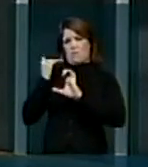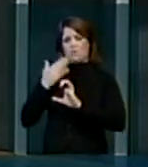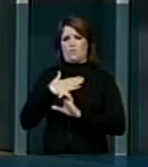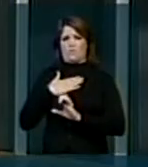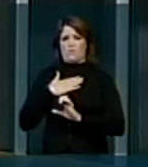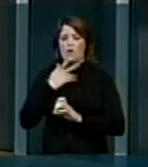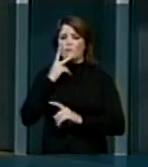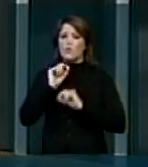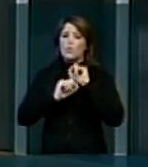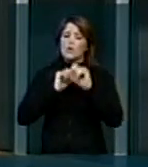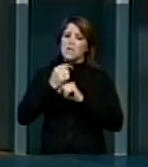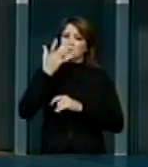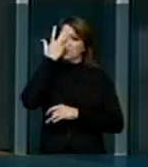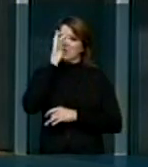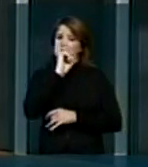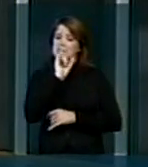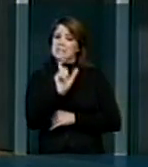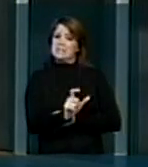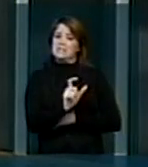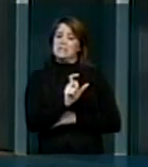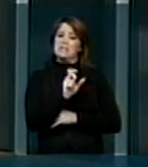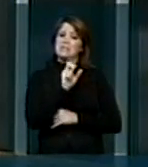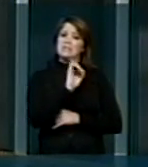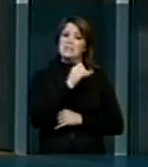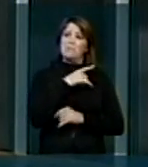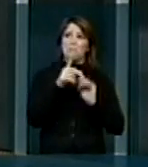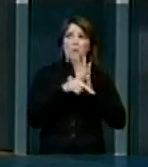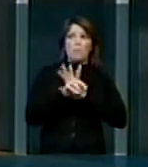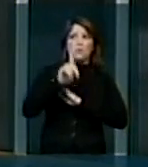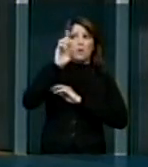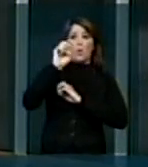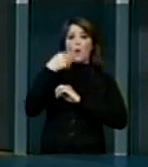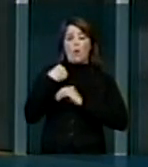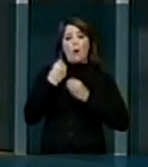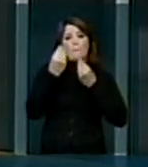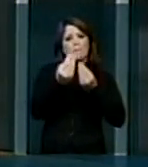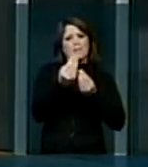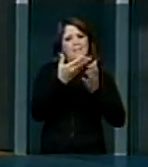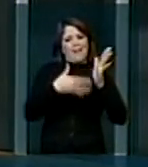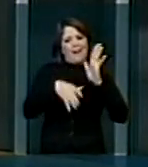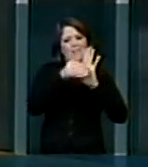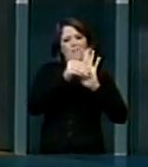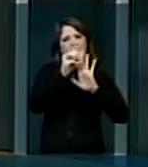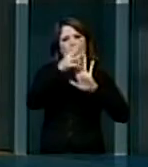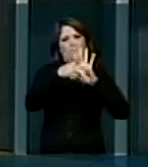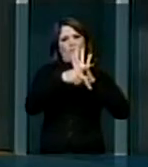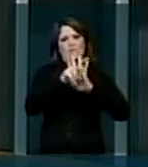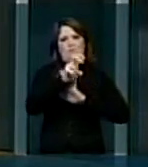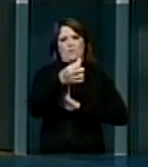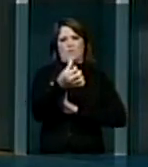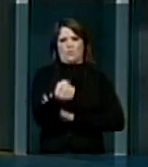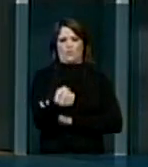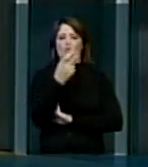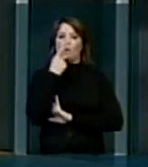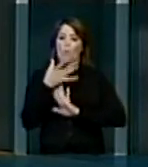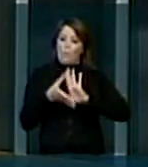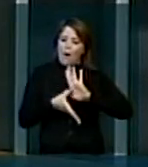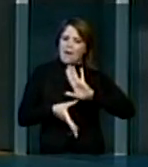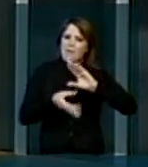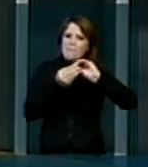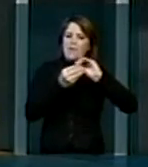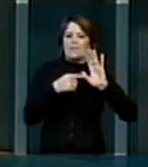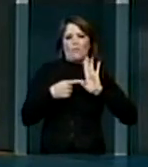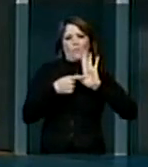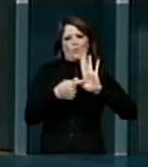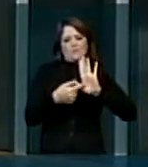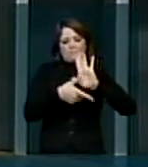por seis e por ordem do divino, eu apresentei uma emenda, a medida provisória. Apresentei